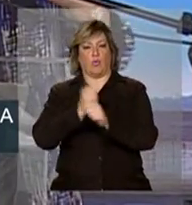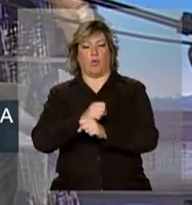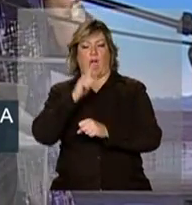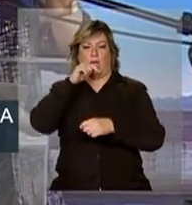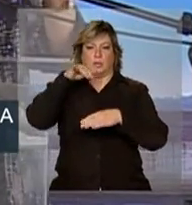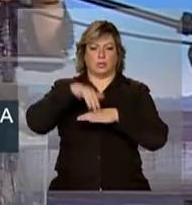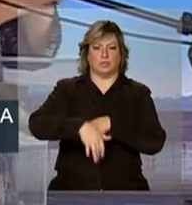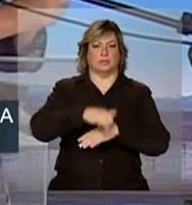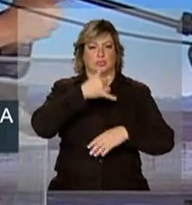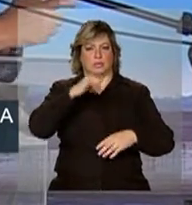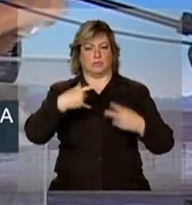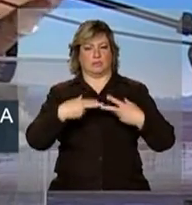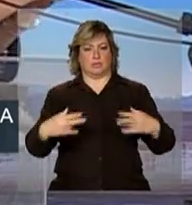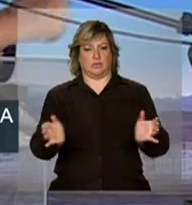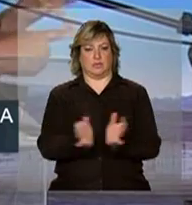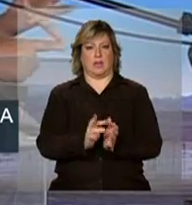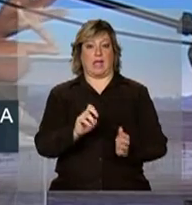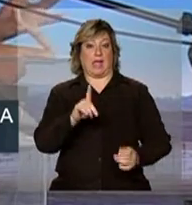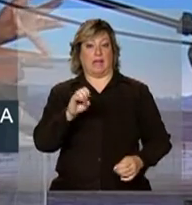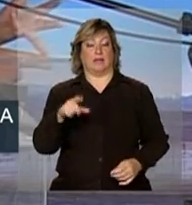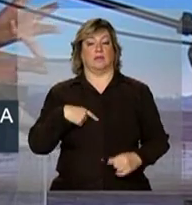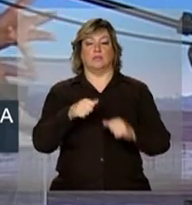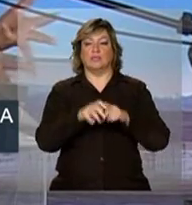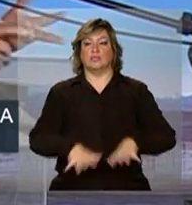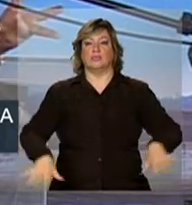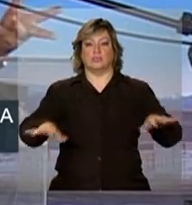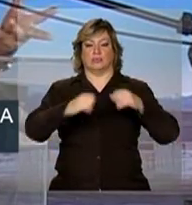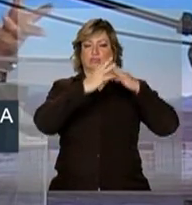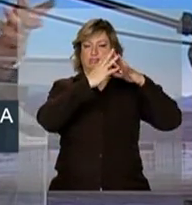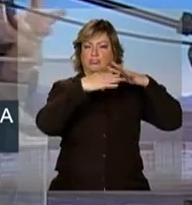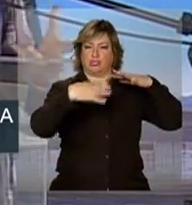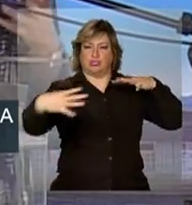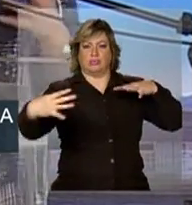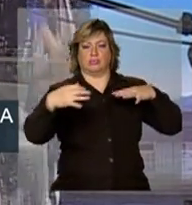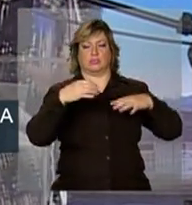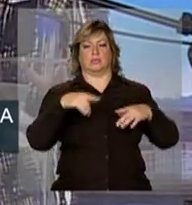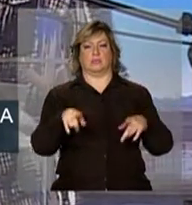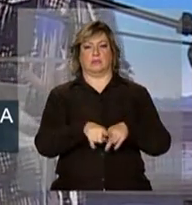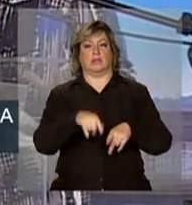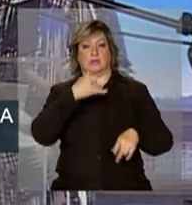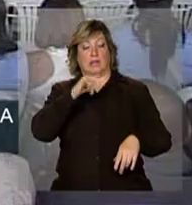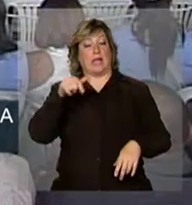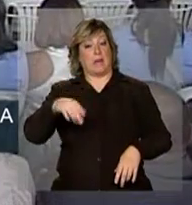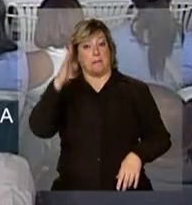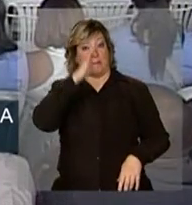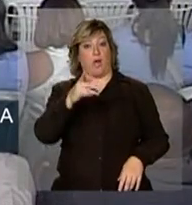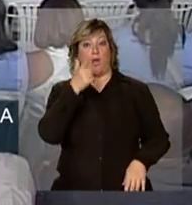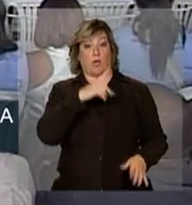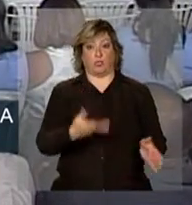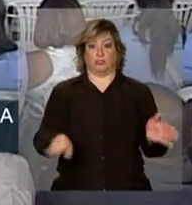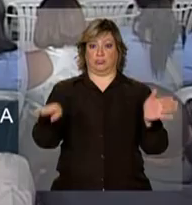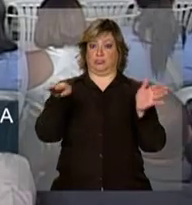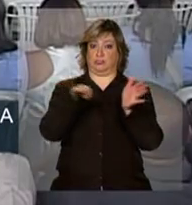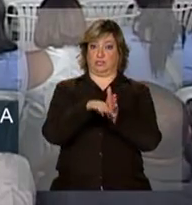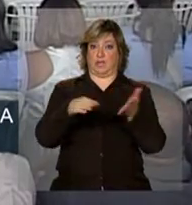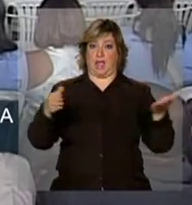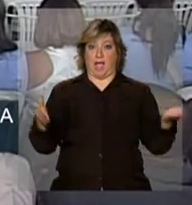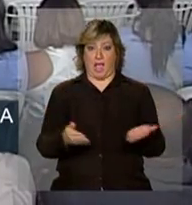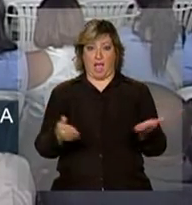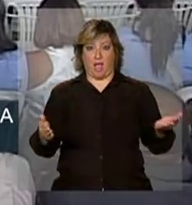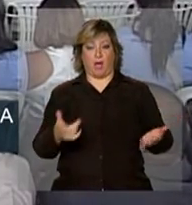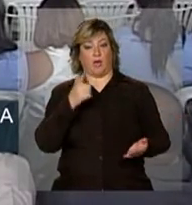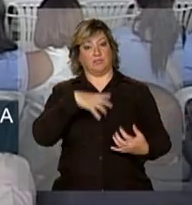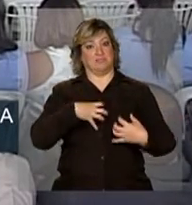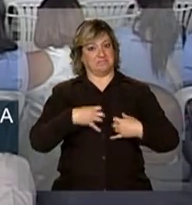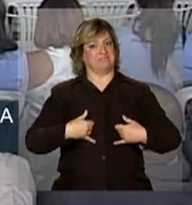voltar a investir em redes de distribuição e transmissão, o Brasil está chegando num patamar que nós devemos